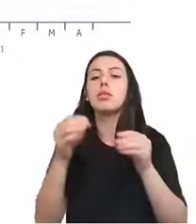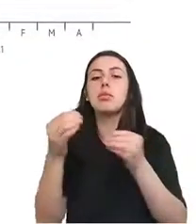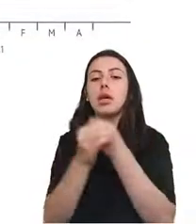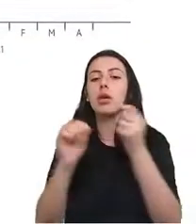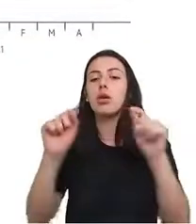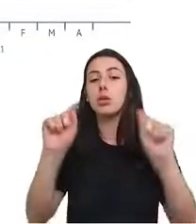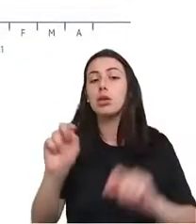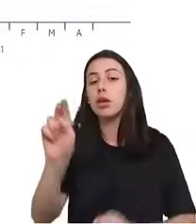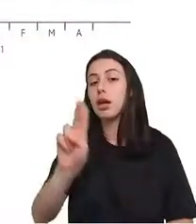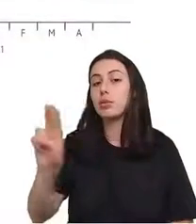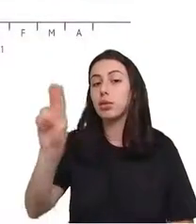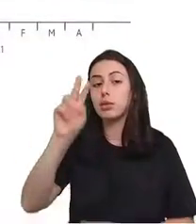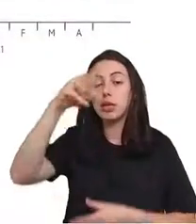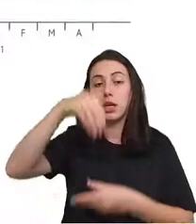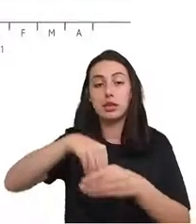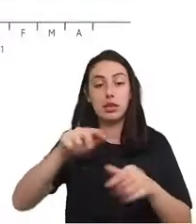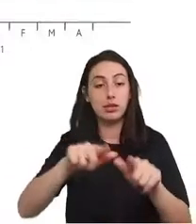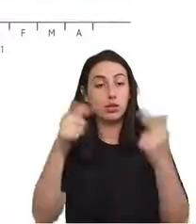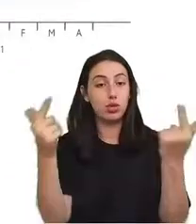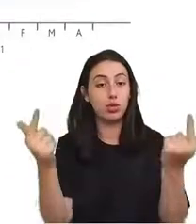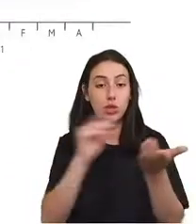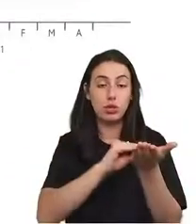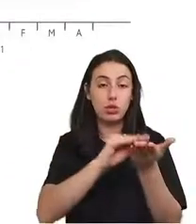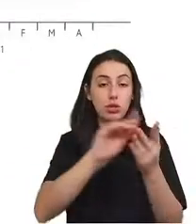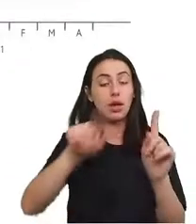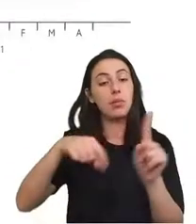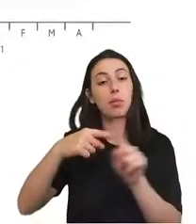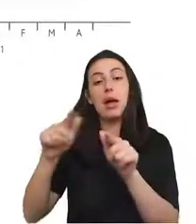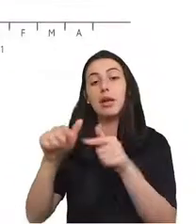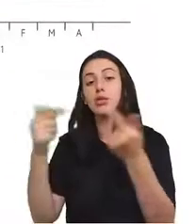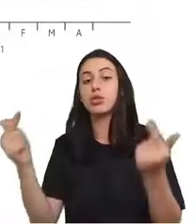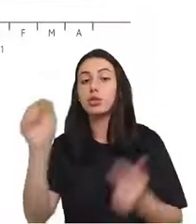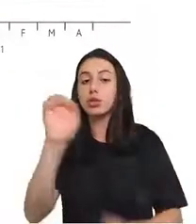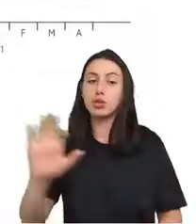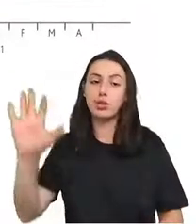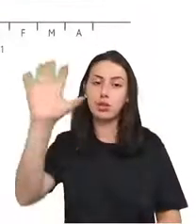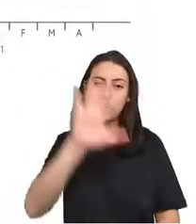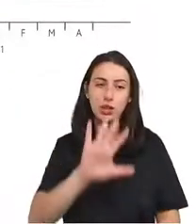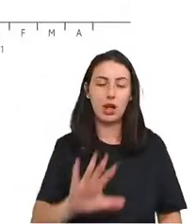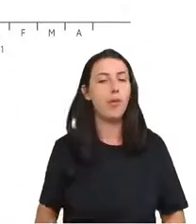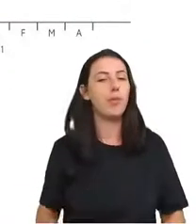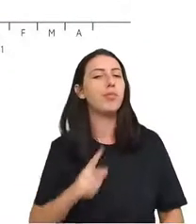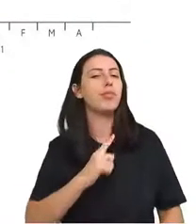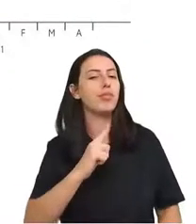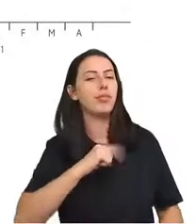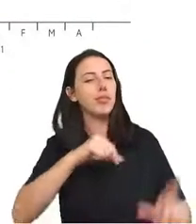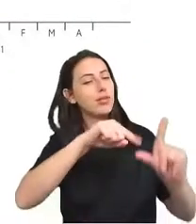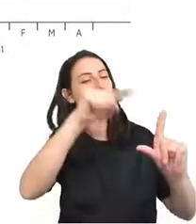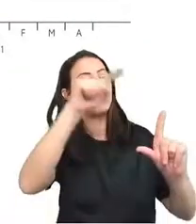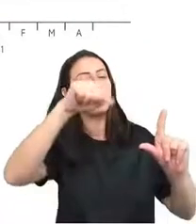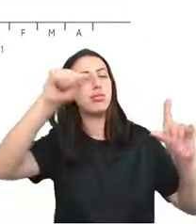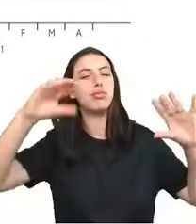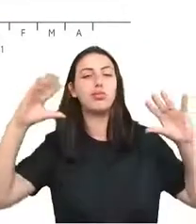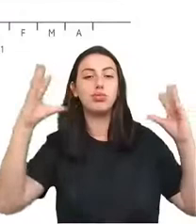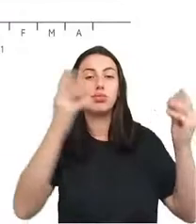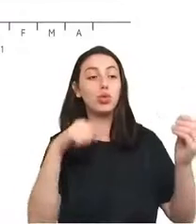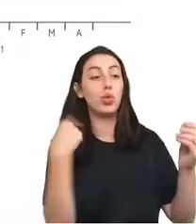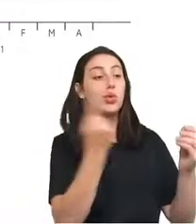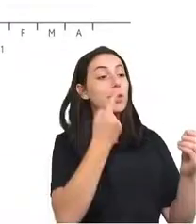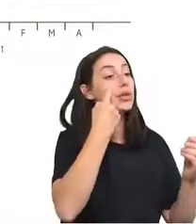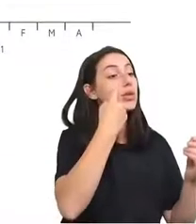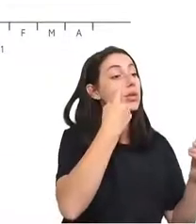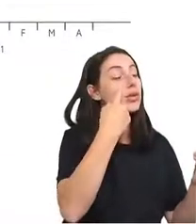jornalismo em geral. Então, tendo todas as estimativas, combinamos, então, com os dados disponíveis. E vemos aqui o exemplo do